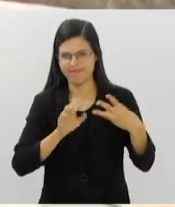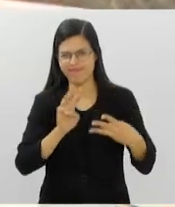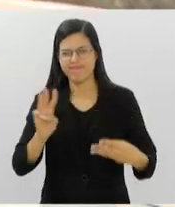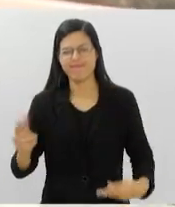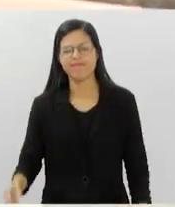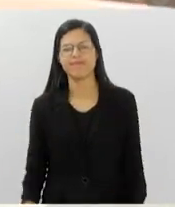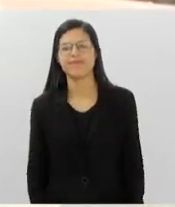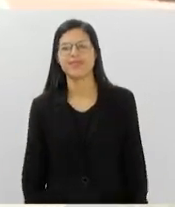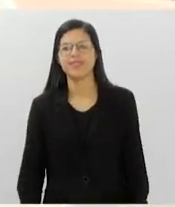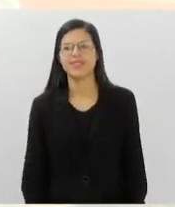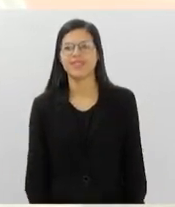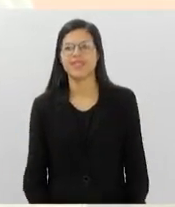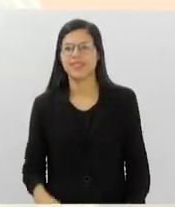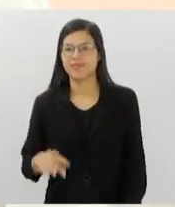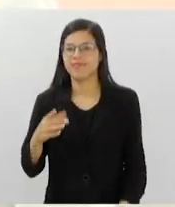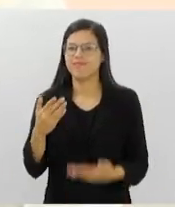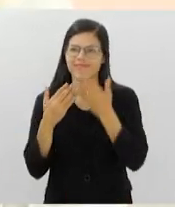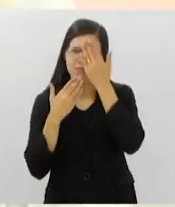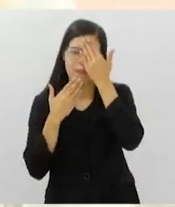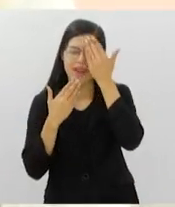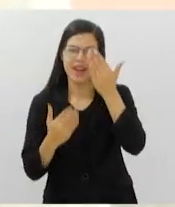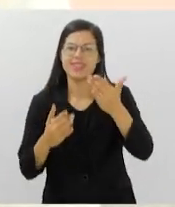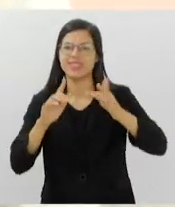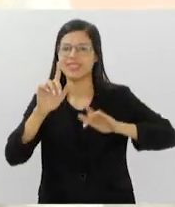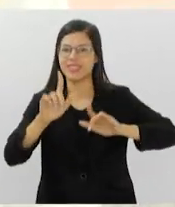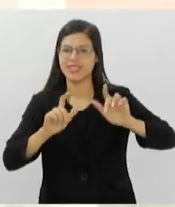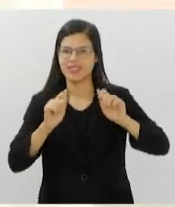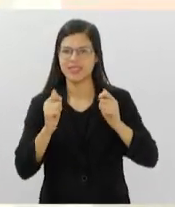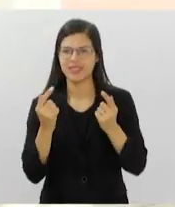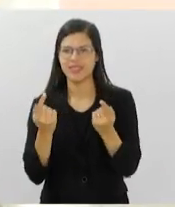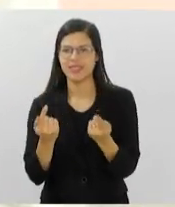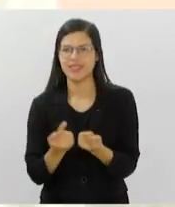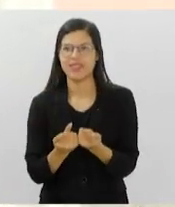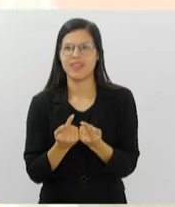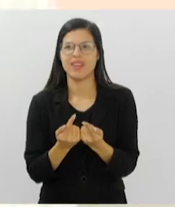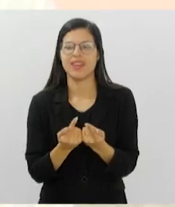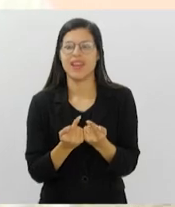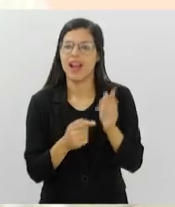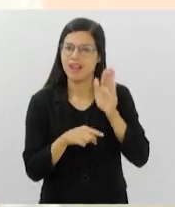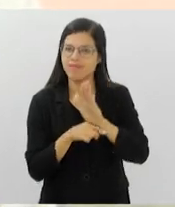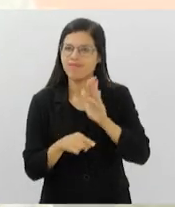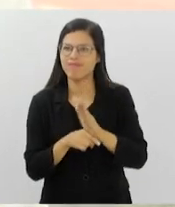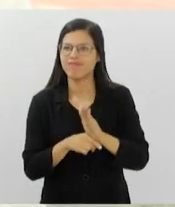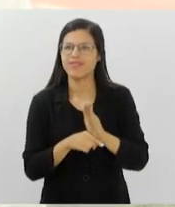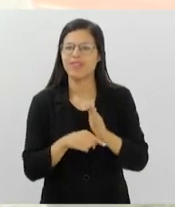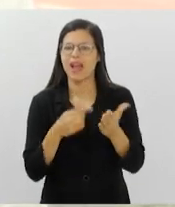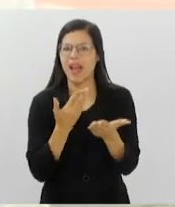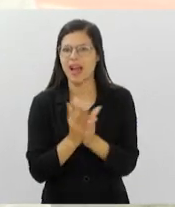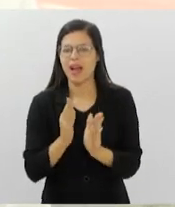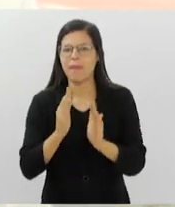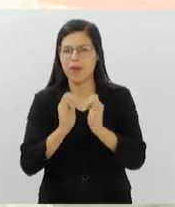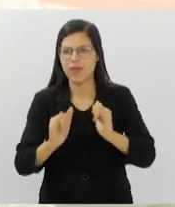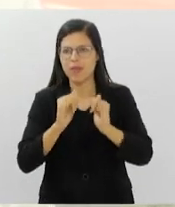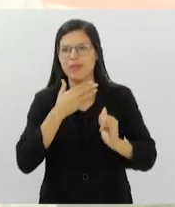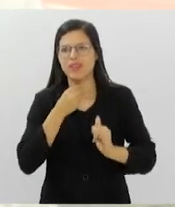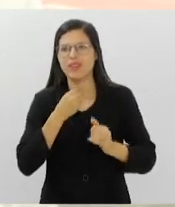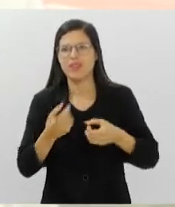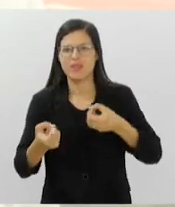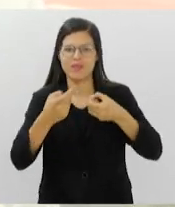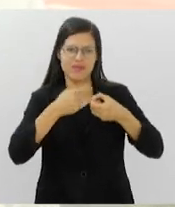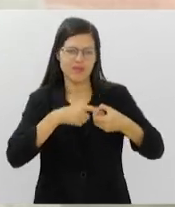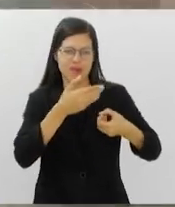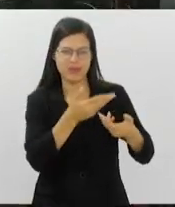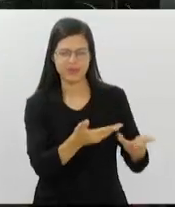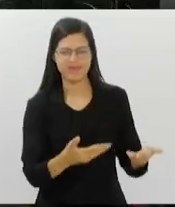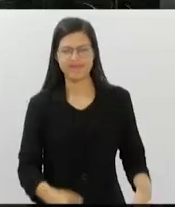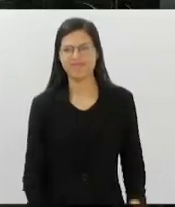obrigada a você e estamos nós, a TV Alerja, mais uma vez contribuindo para acabar com as fake news. Volto com você, Vicente.